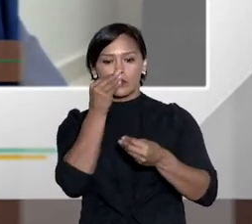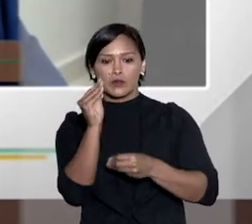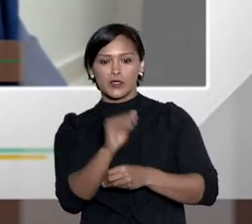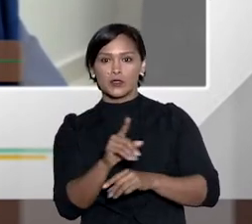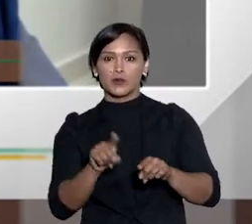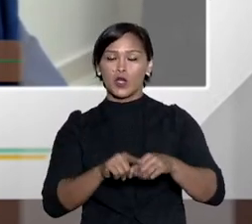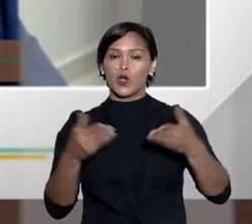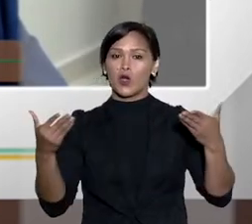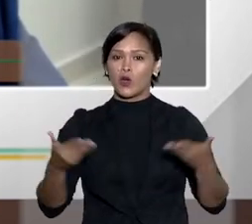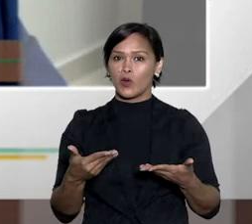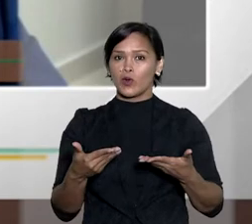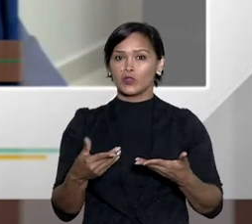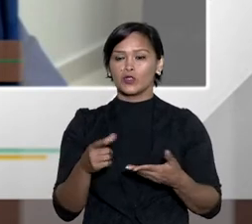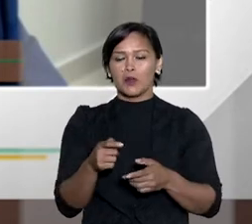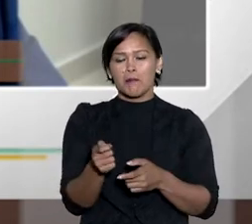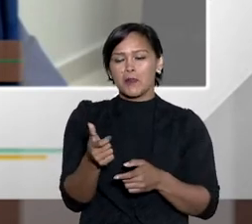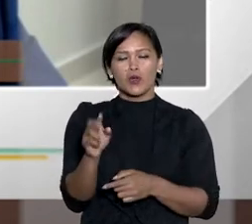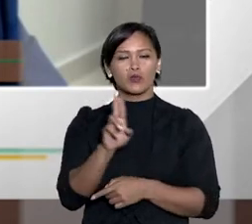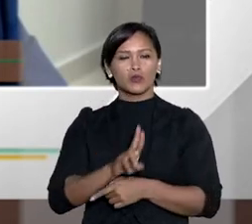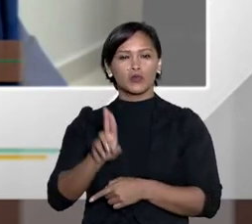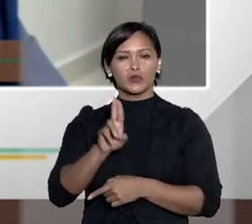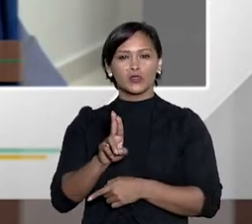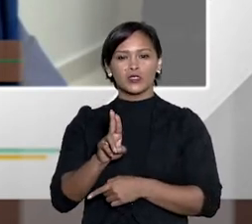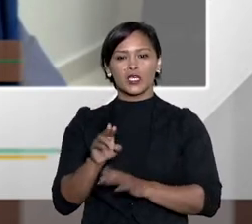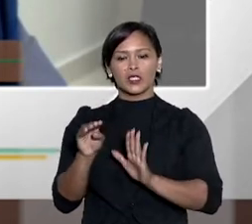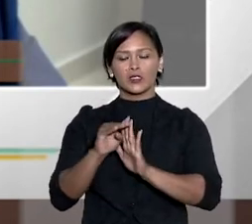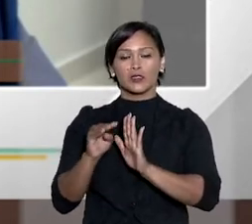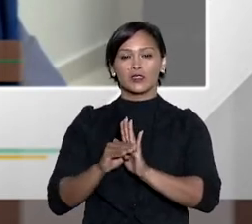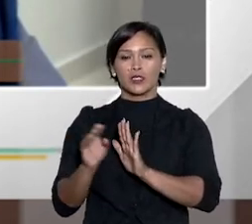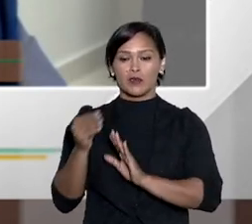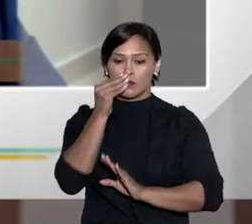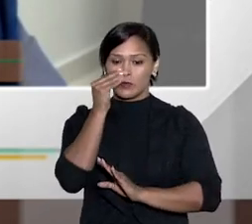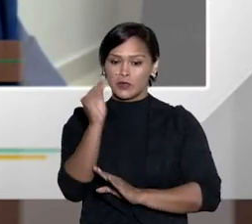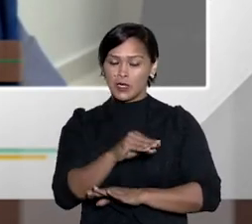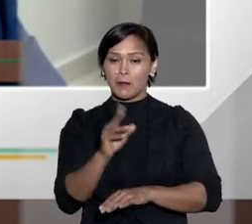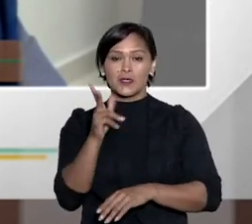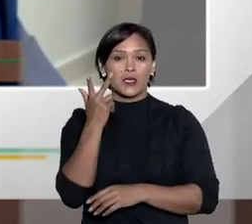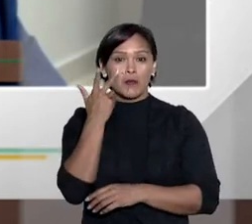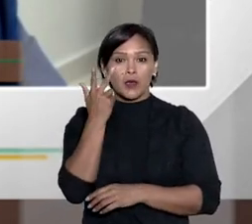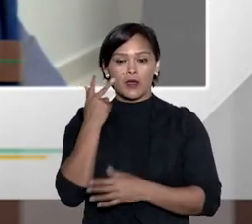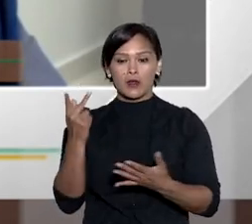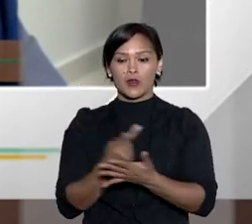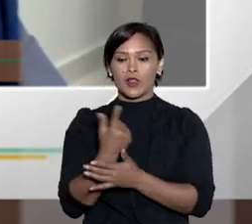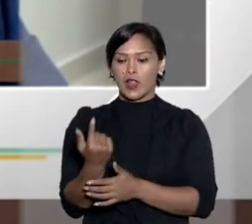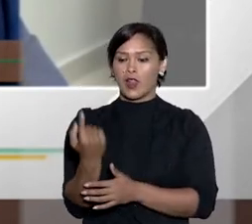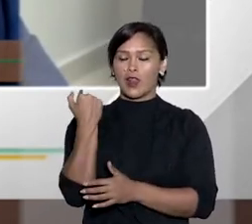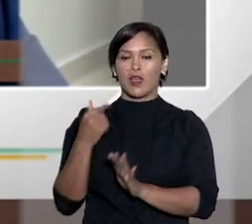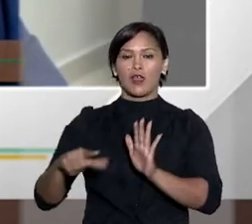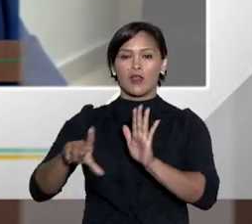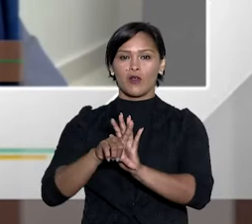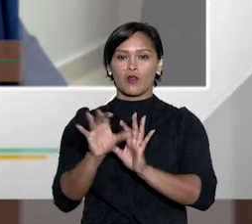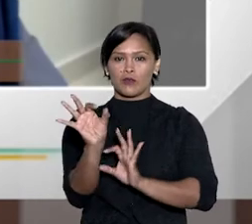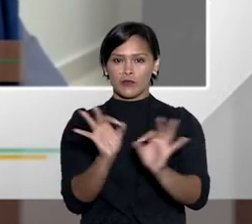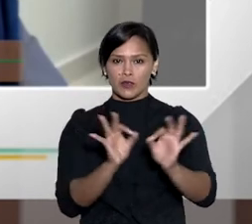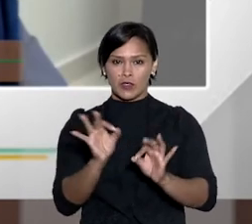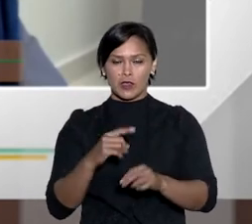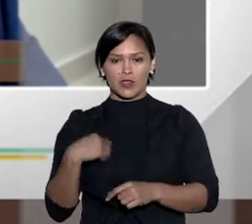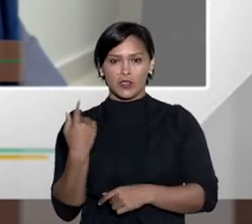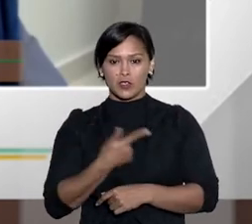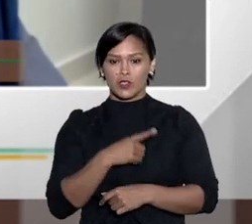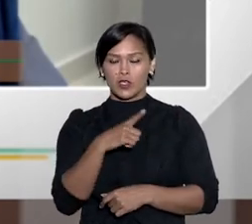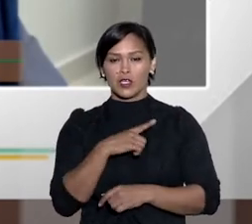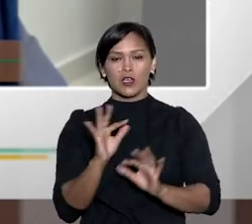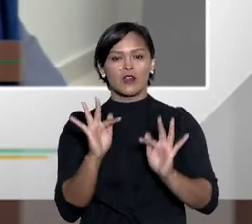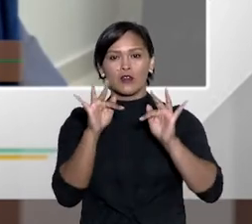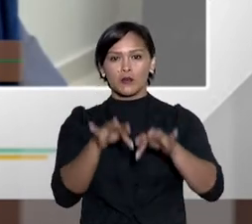Hoje já é pouco usada essa modalidade, mas era a forma mais comum na época que a lei foi elaborada. E nós temos, por fim, as